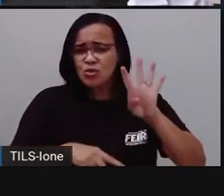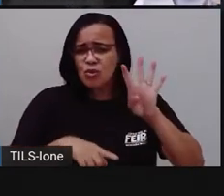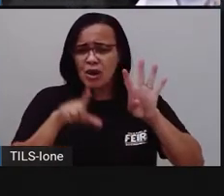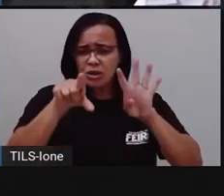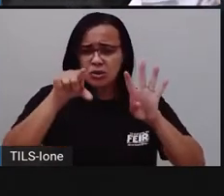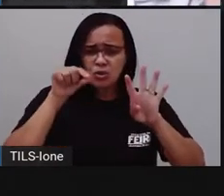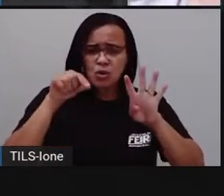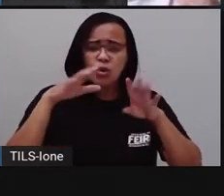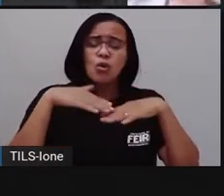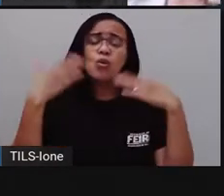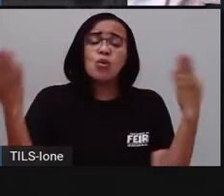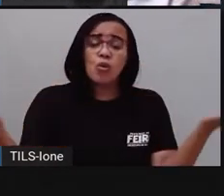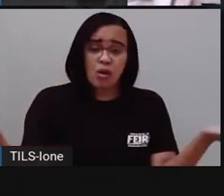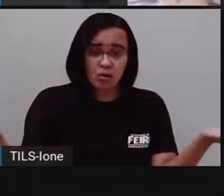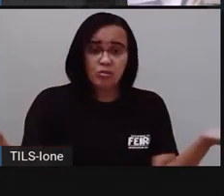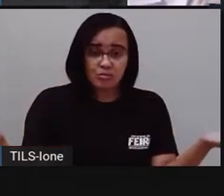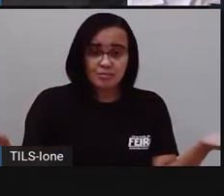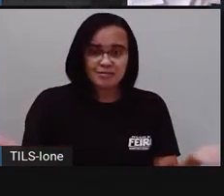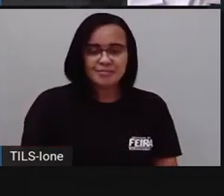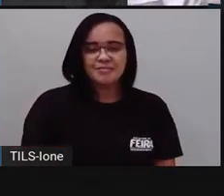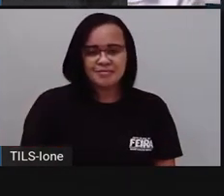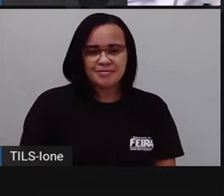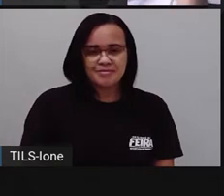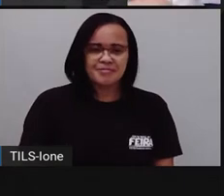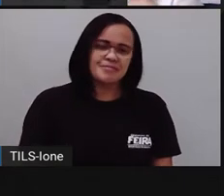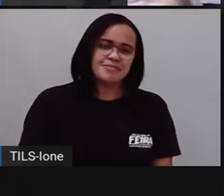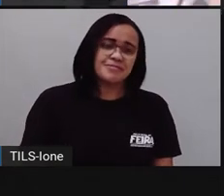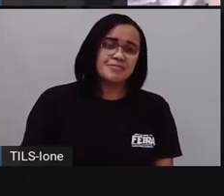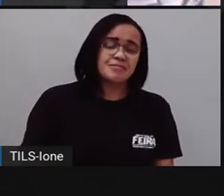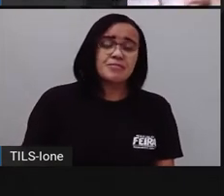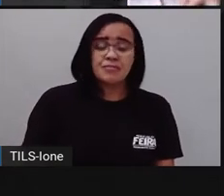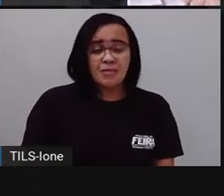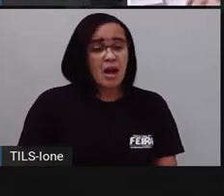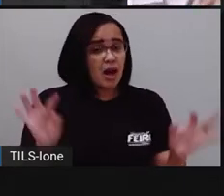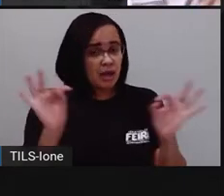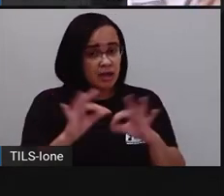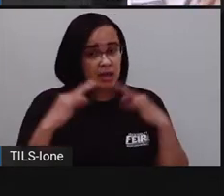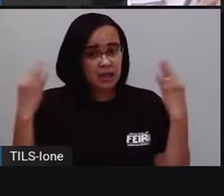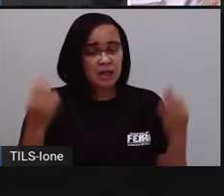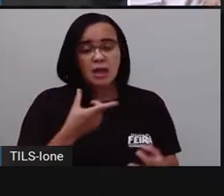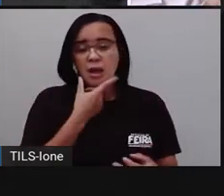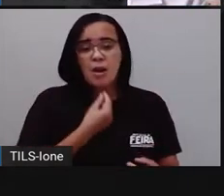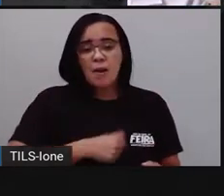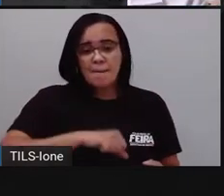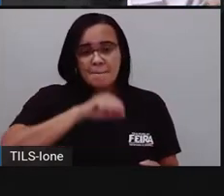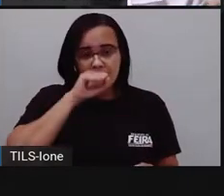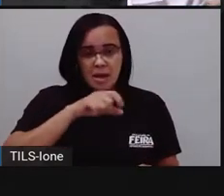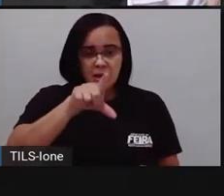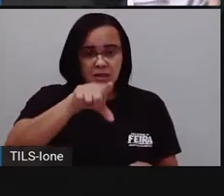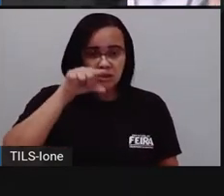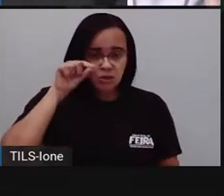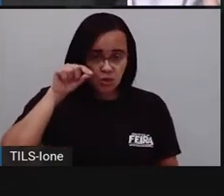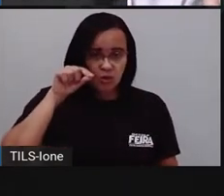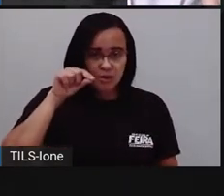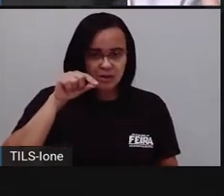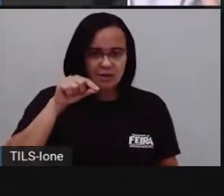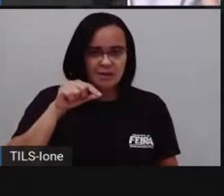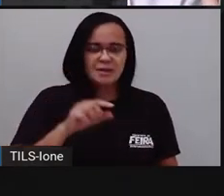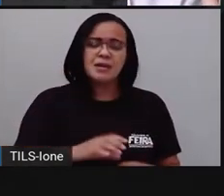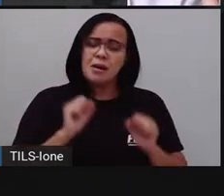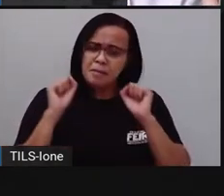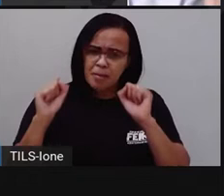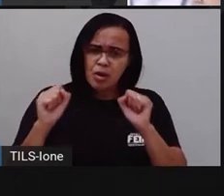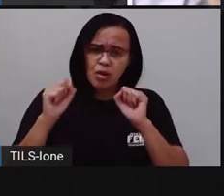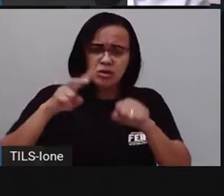É o laranja ou azul? E aí ele pode, né, dar qualquer resposta. Vamos ver que ele respondeu aqui, ó, que é o verde, tá